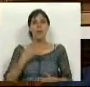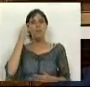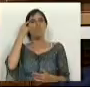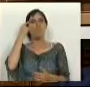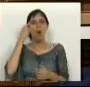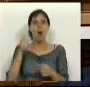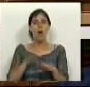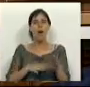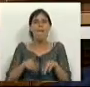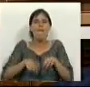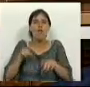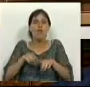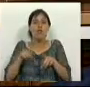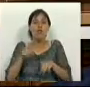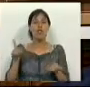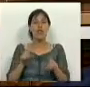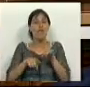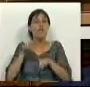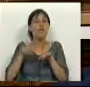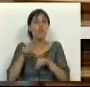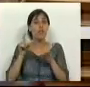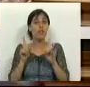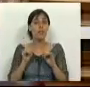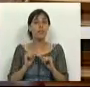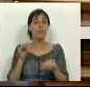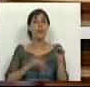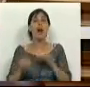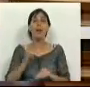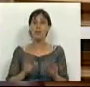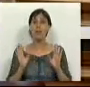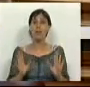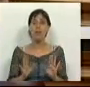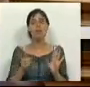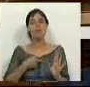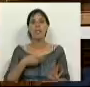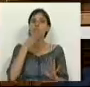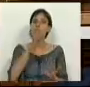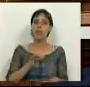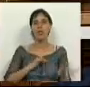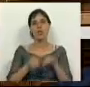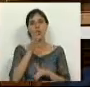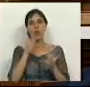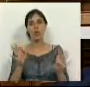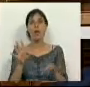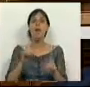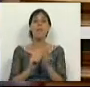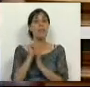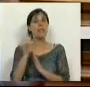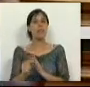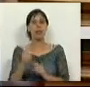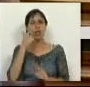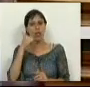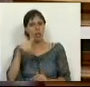encontrou para fugir à votação. Mas deixe-me dizer-lhe, Sr. Deputado, que é uma saída